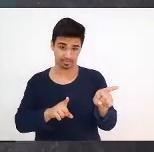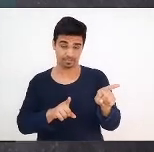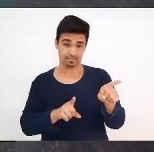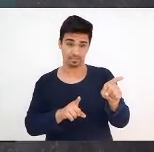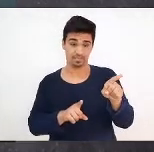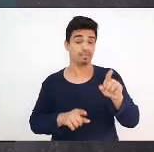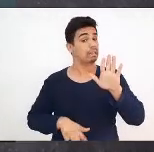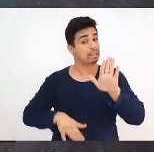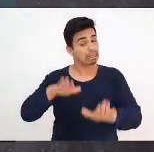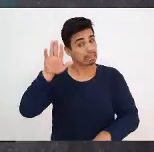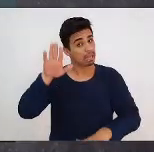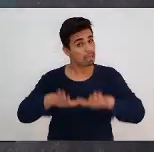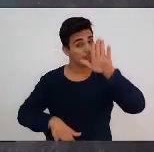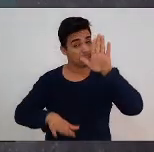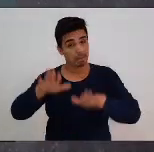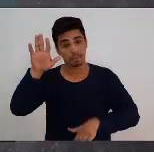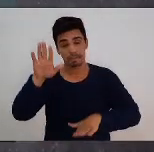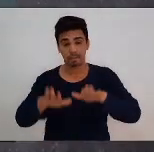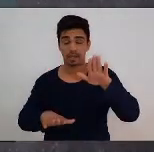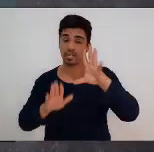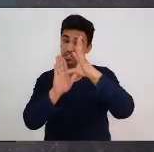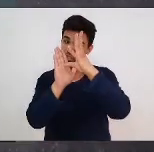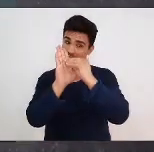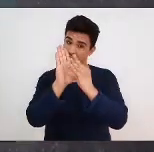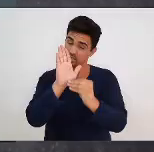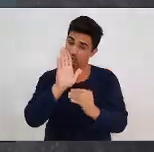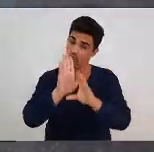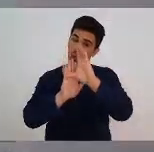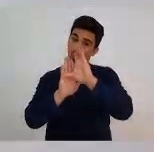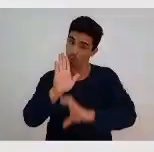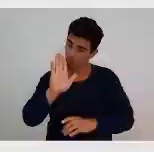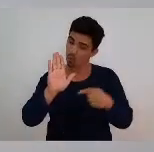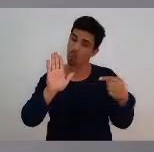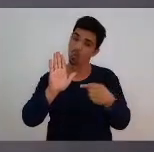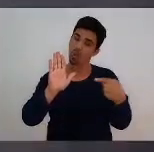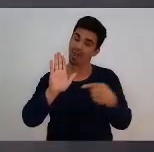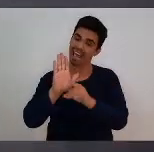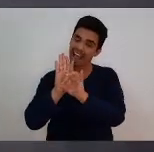das diretrizes curriculares nacionais de cada curso.